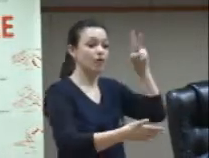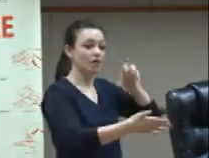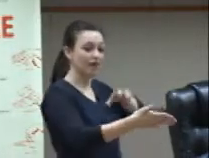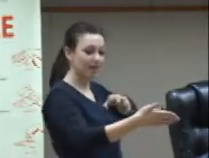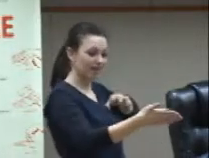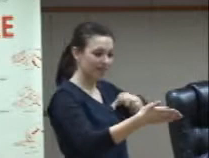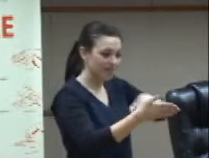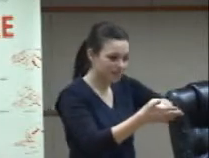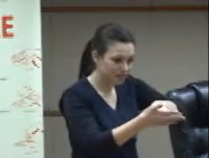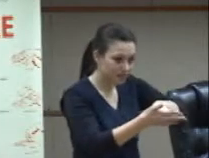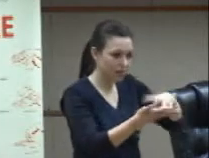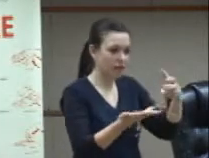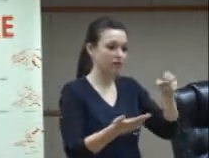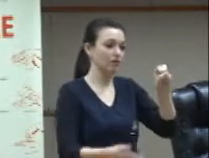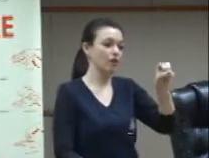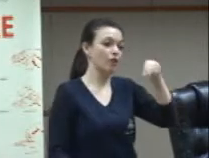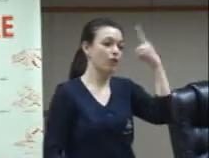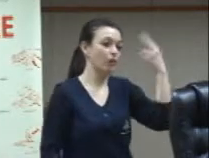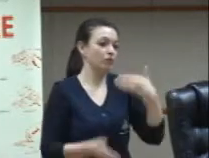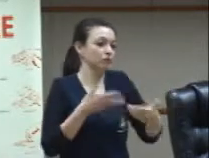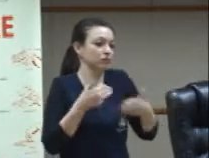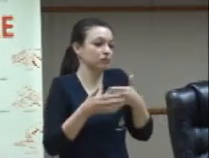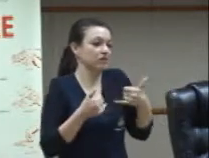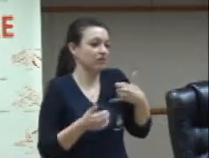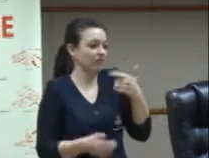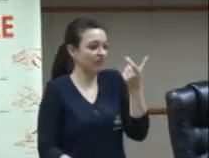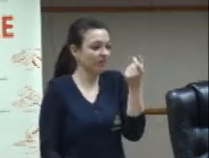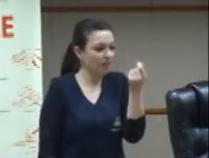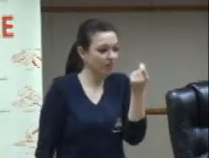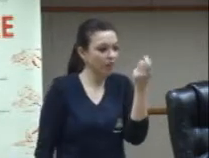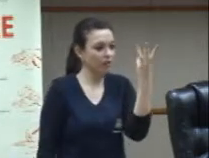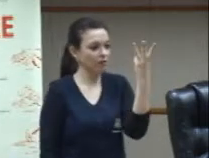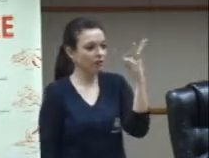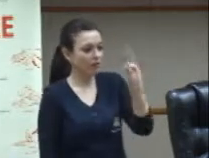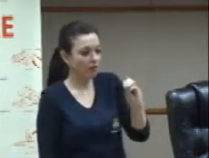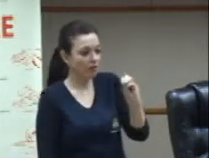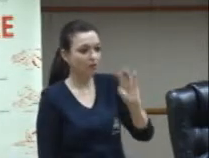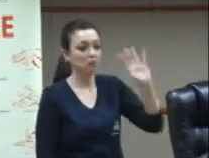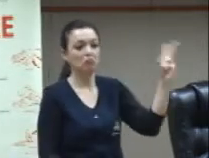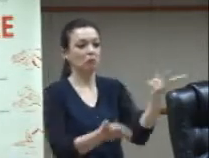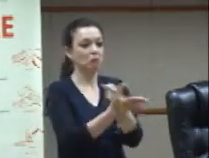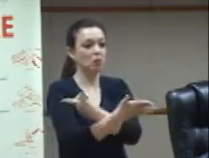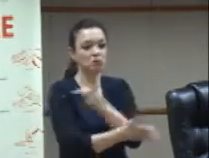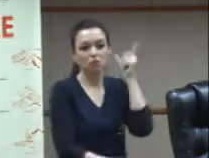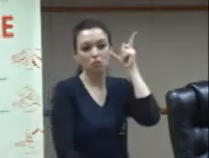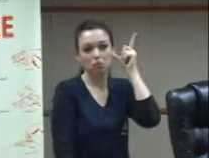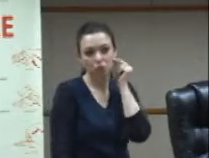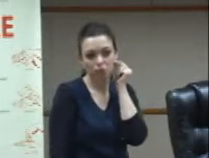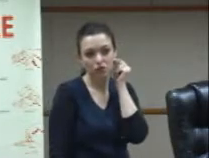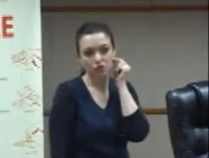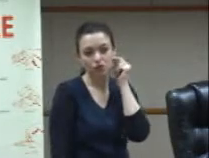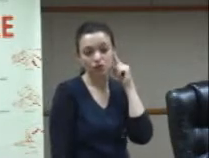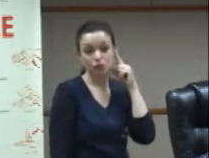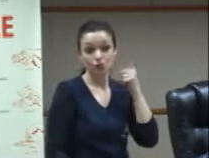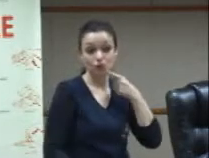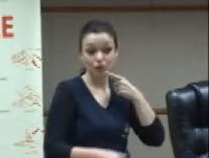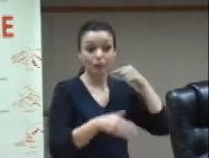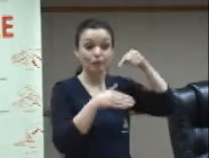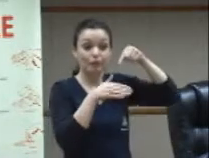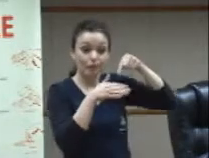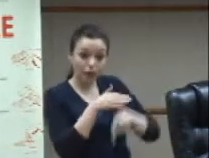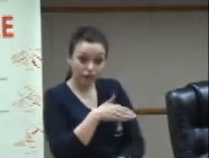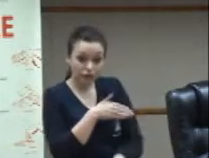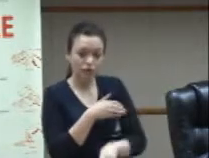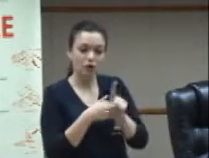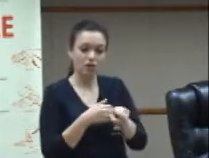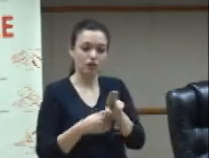pessoas que da noite pro dia aos 15 anos aos 20 anos aos 30 anos se tornam surdas surdas totais e chegam nos nossos